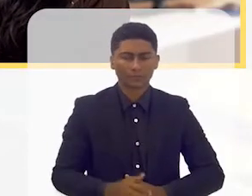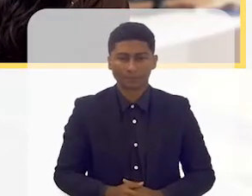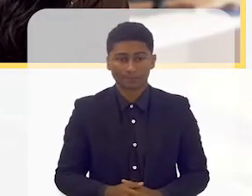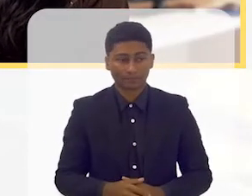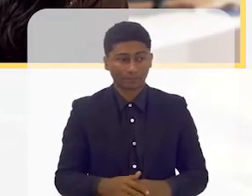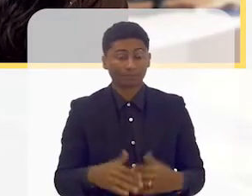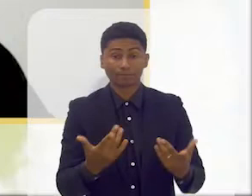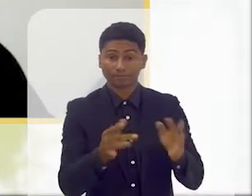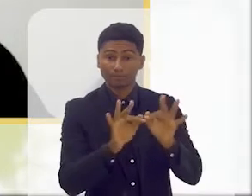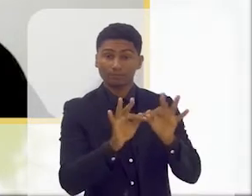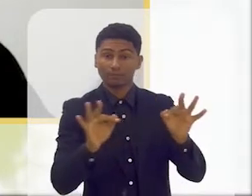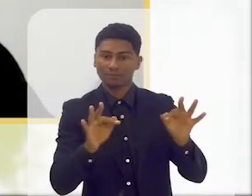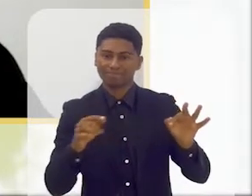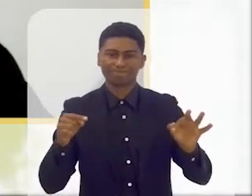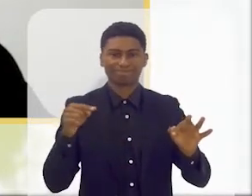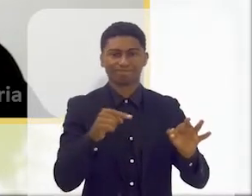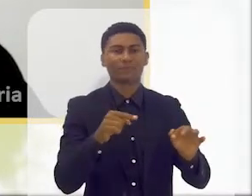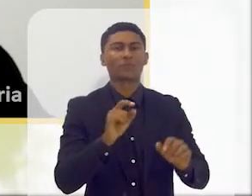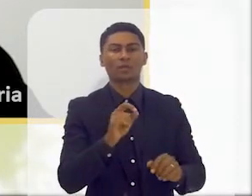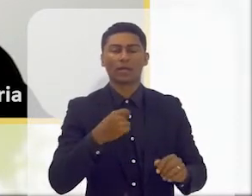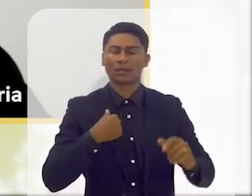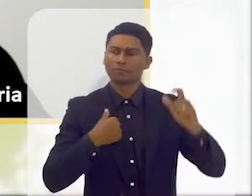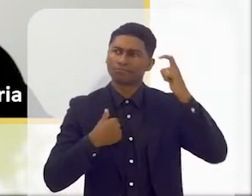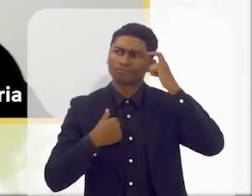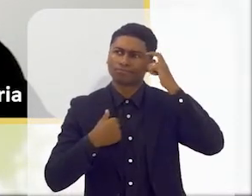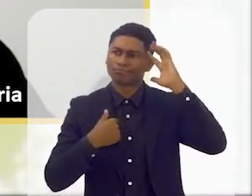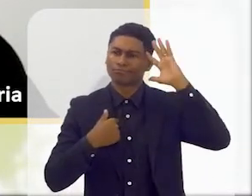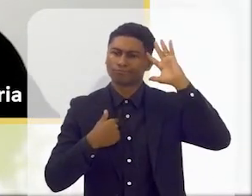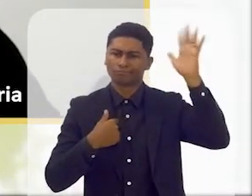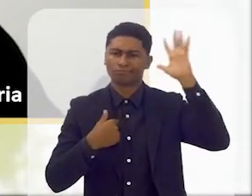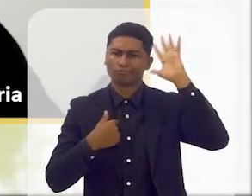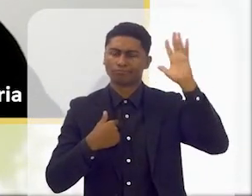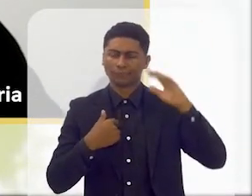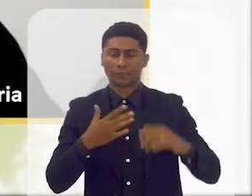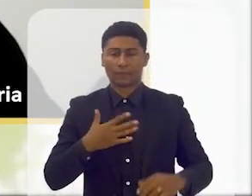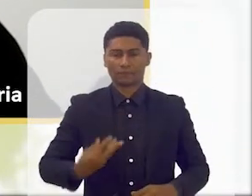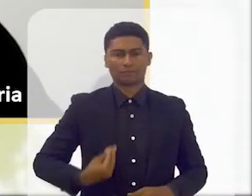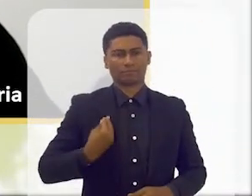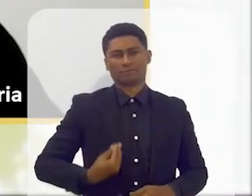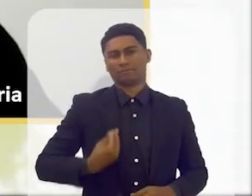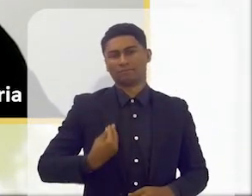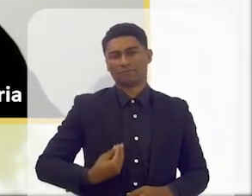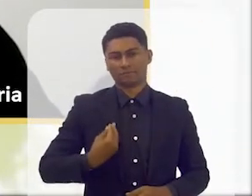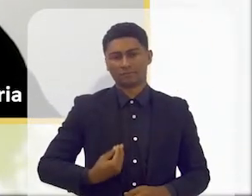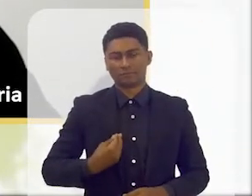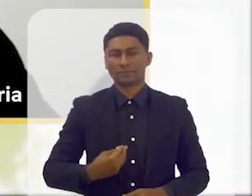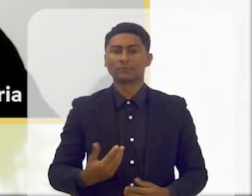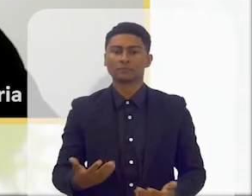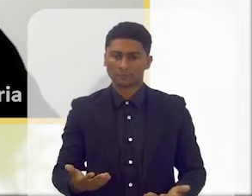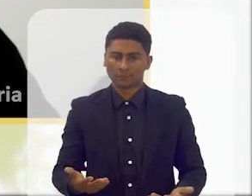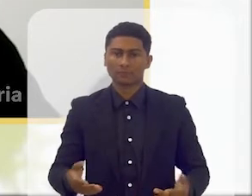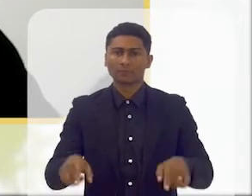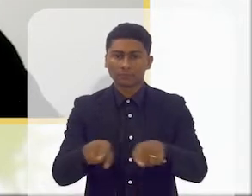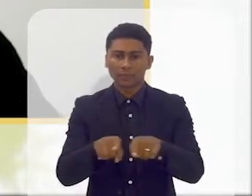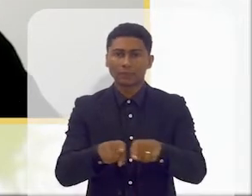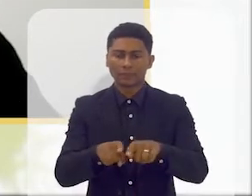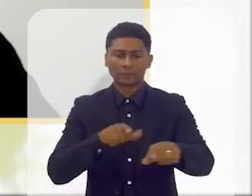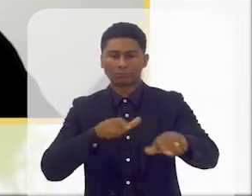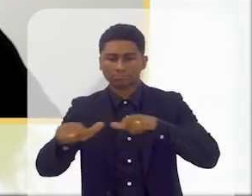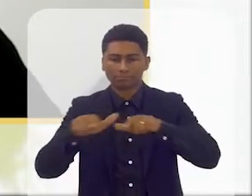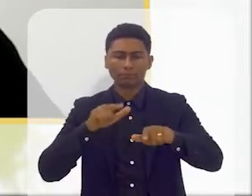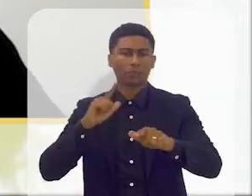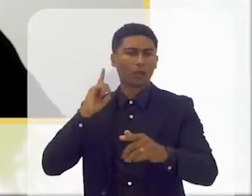Esta frase reflete um bocadinho o meu pensamento, o modo como é a minha vida e como tem sido a minha